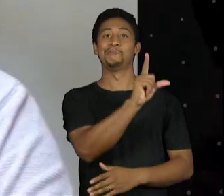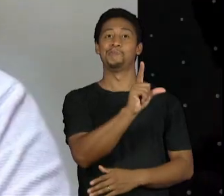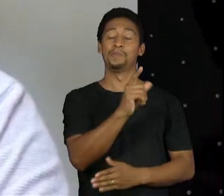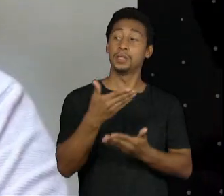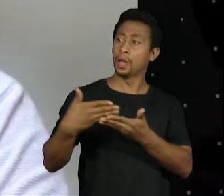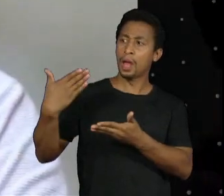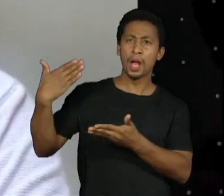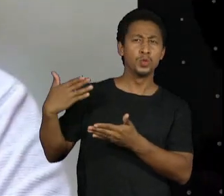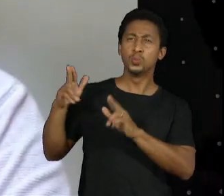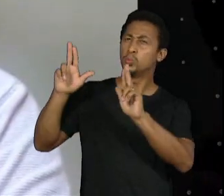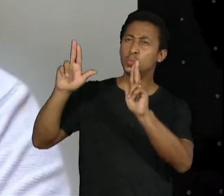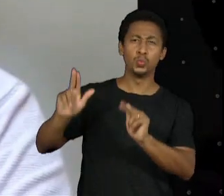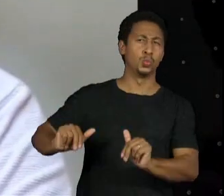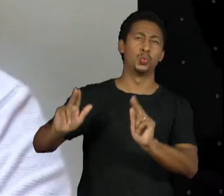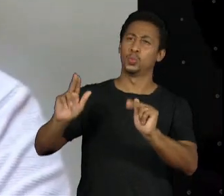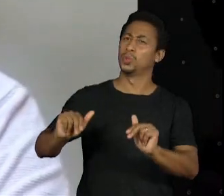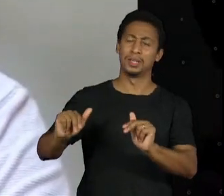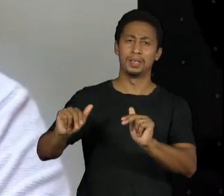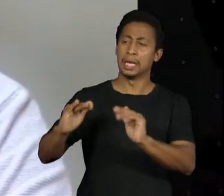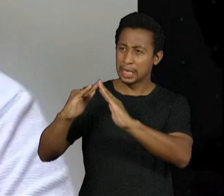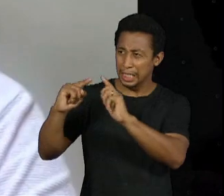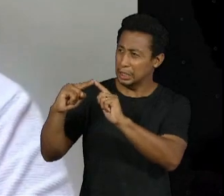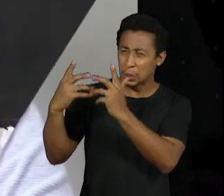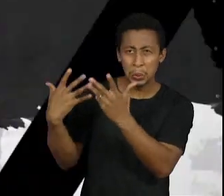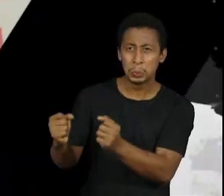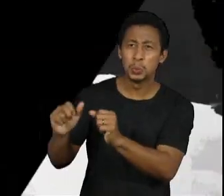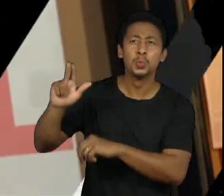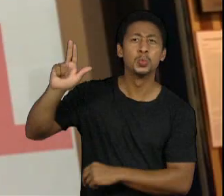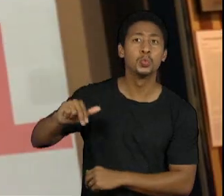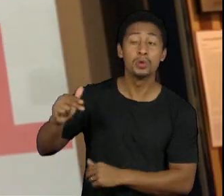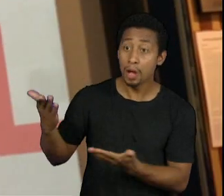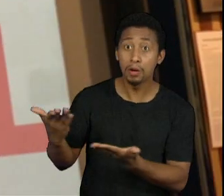liberado para ser reunido no âmbito do museu